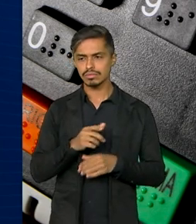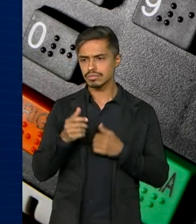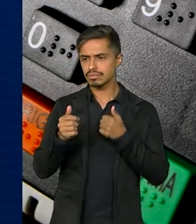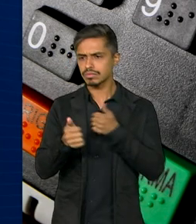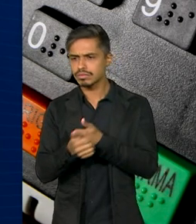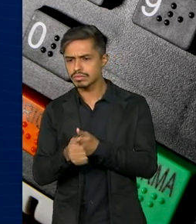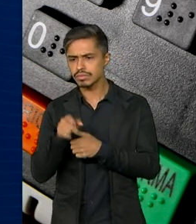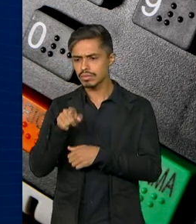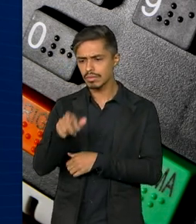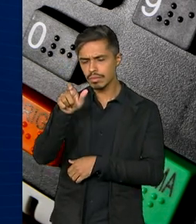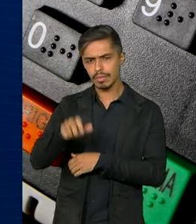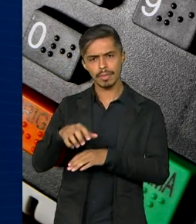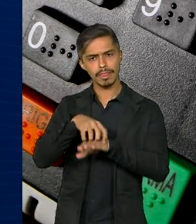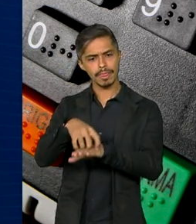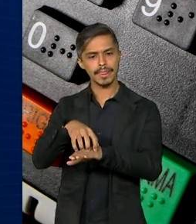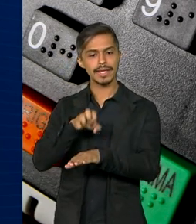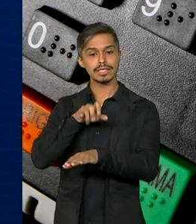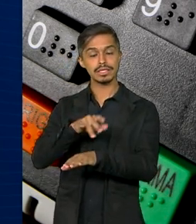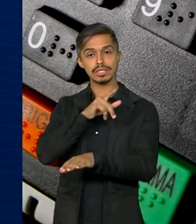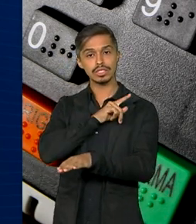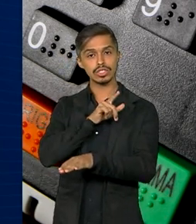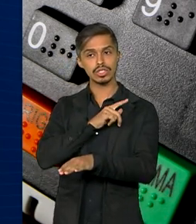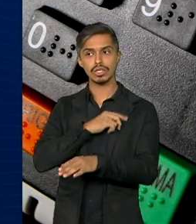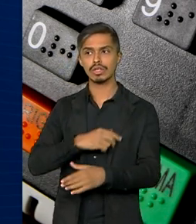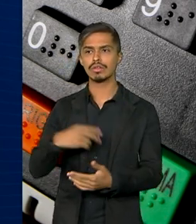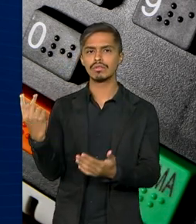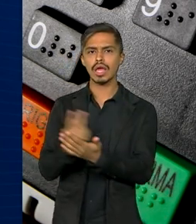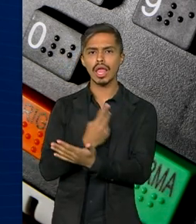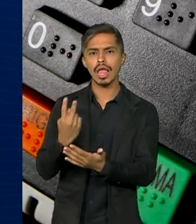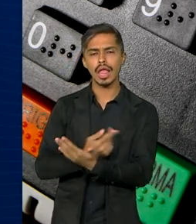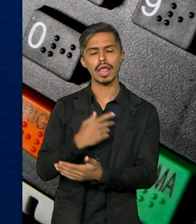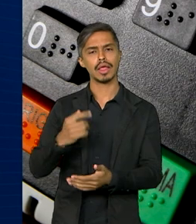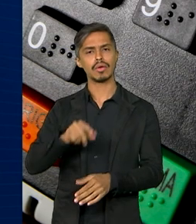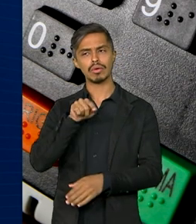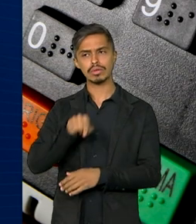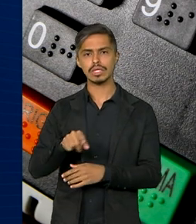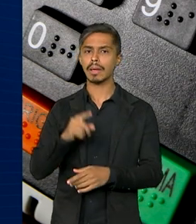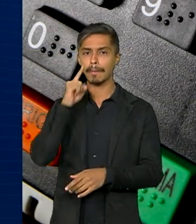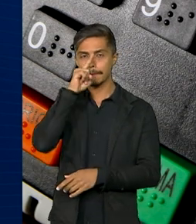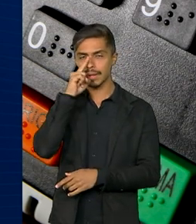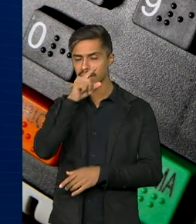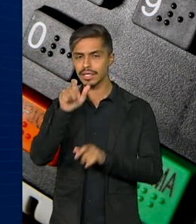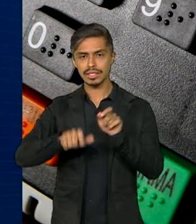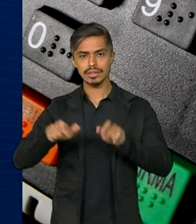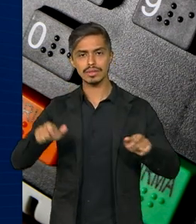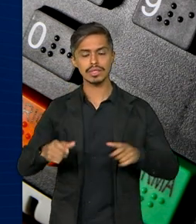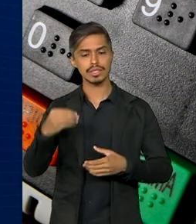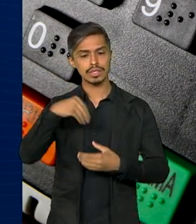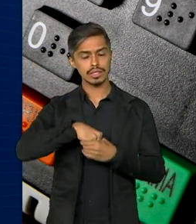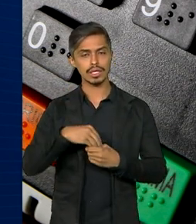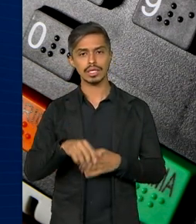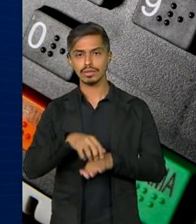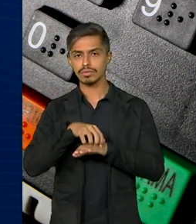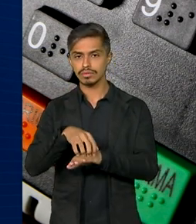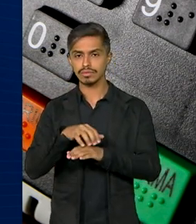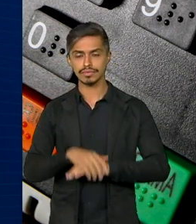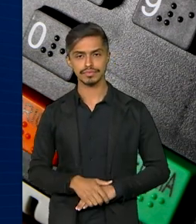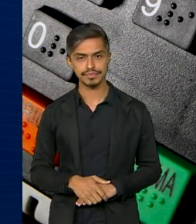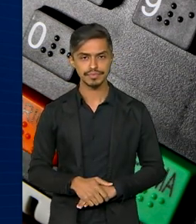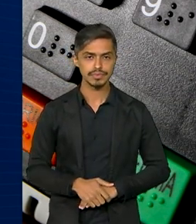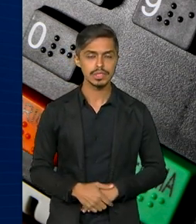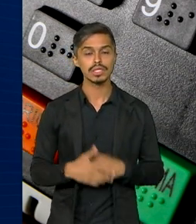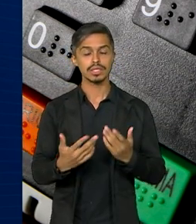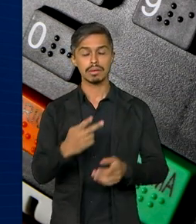só será permitida se houver alguma infração de trânsito que coloque em risco as pessoas durante a operação. A